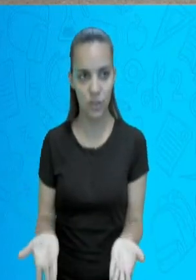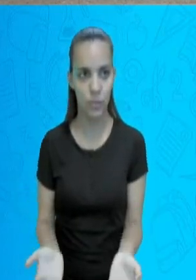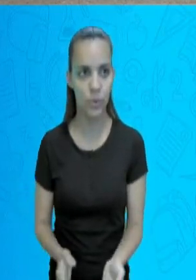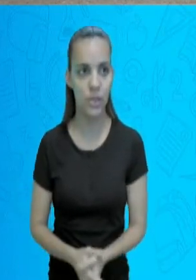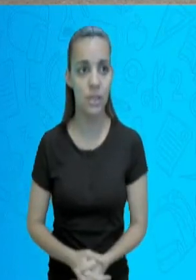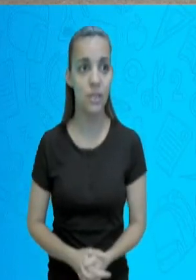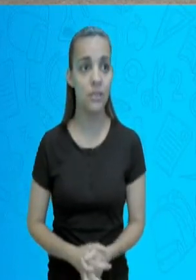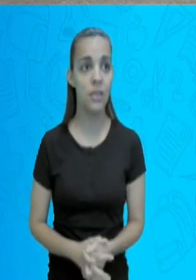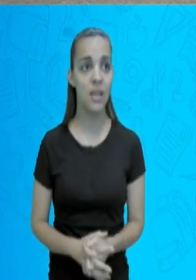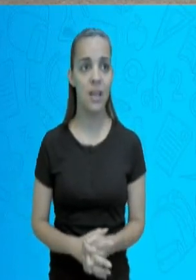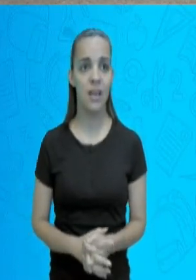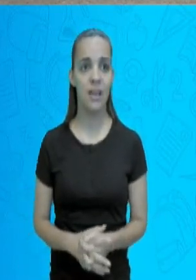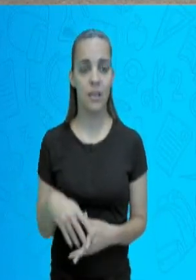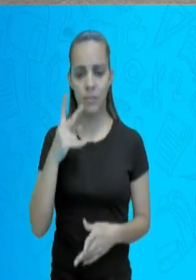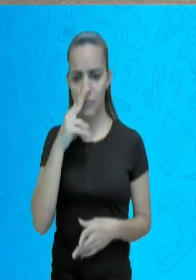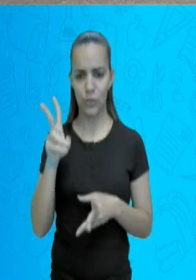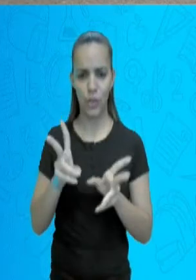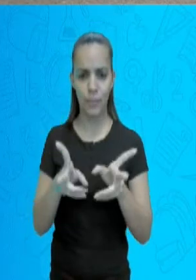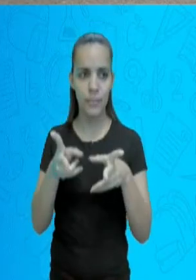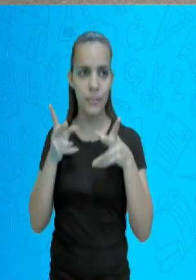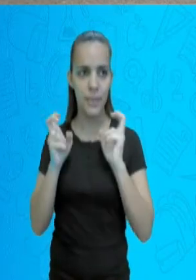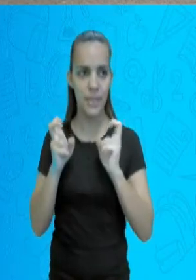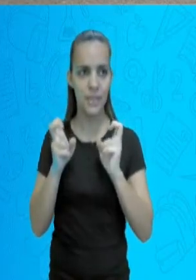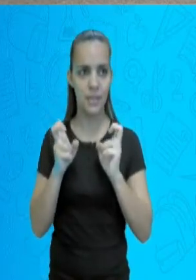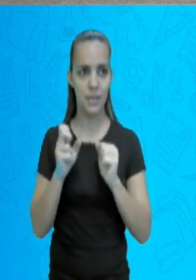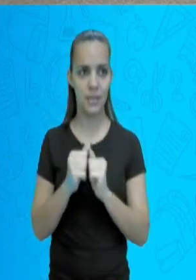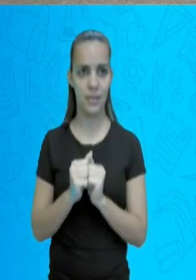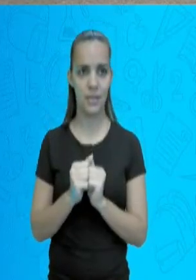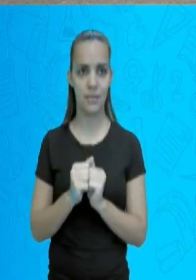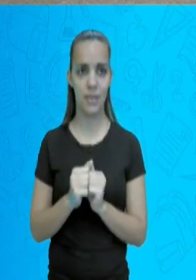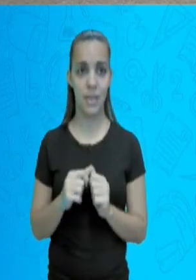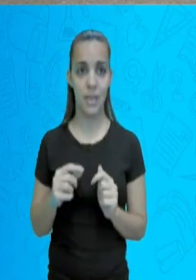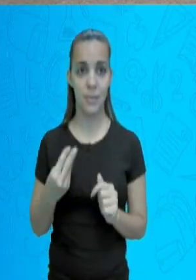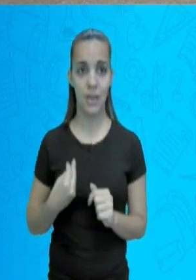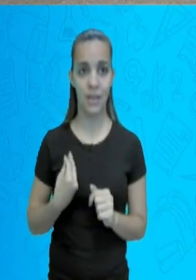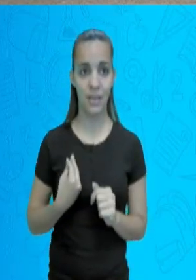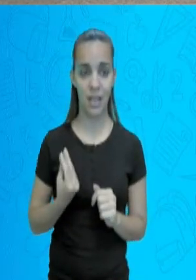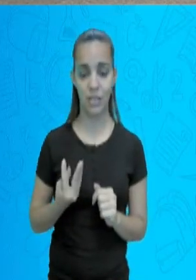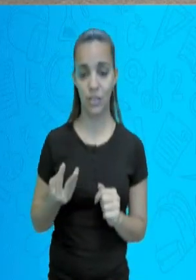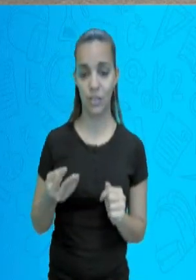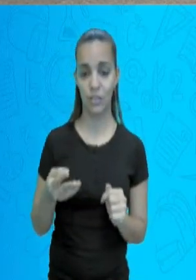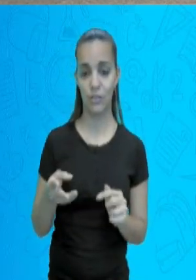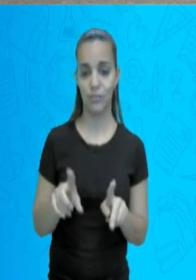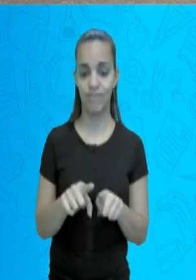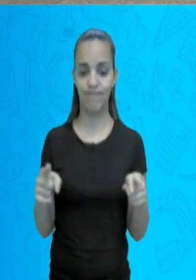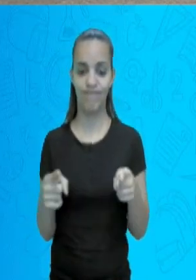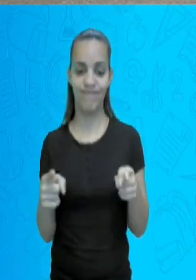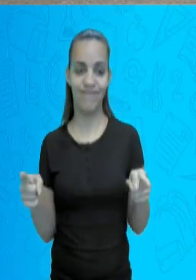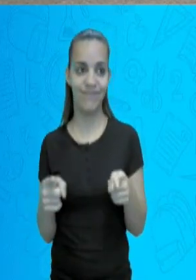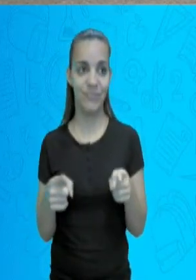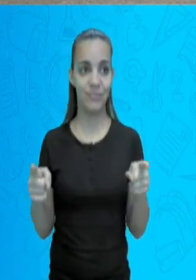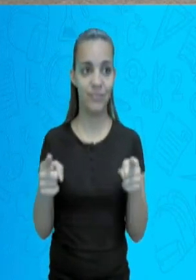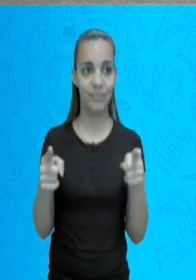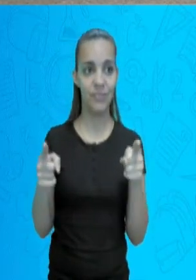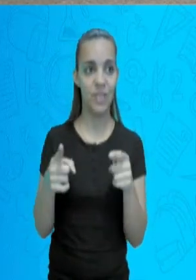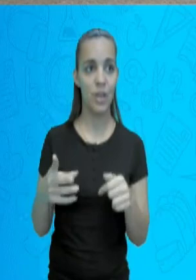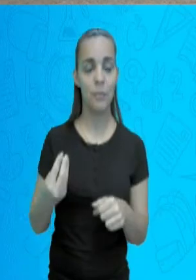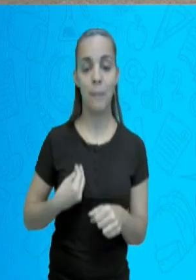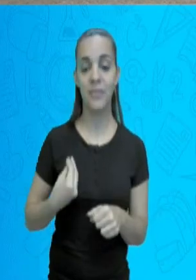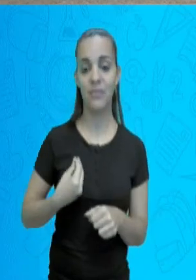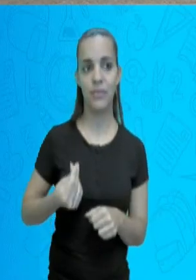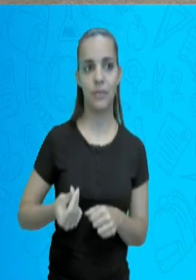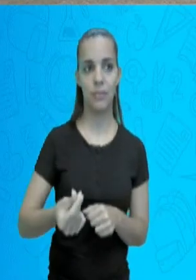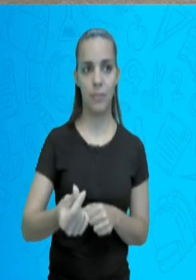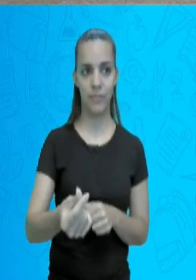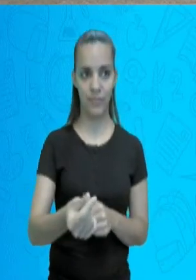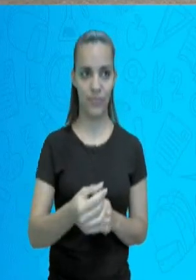percebam que a base é bem estreita. Por quê? Porque as pessoas estão vivendo mais, mas